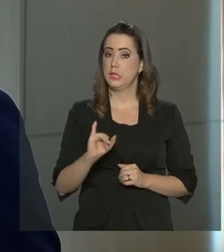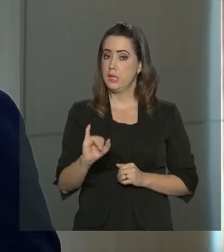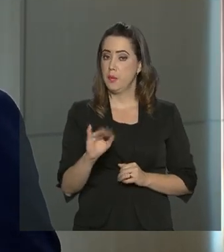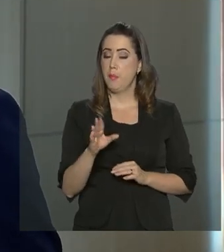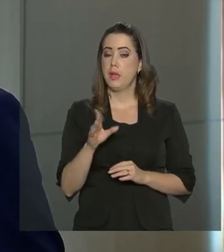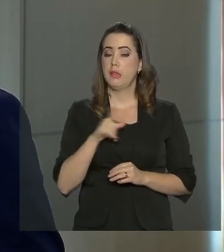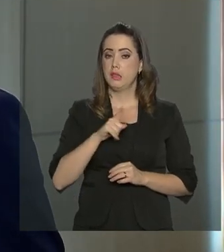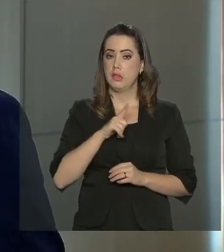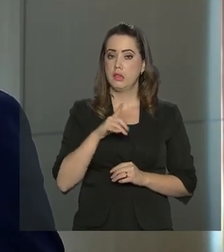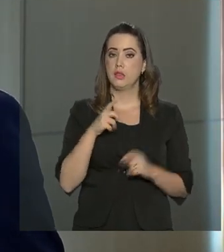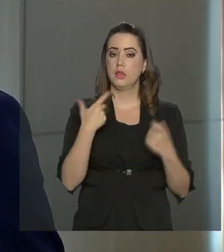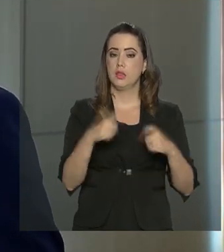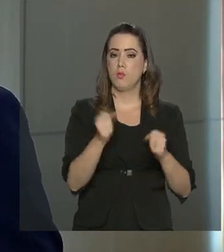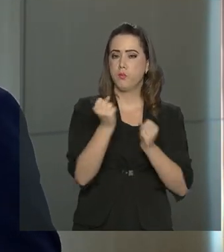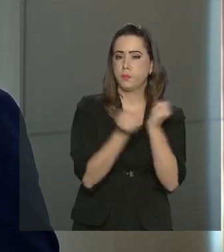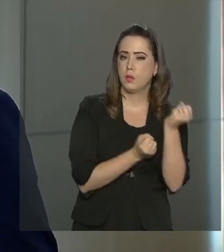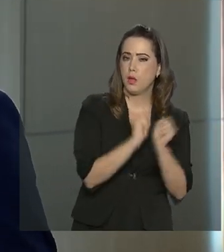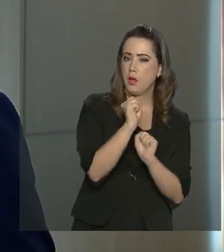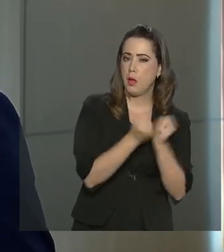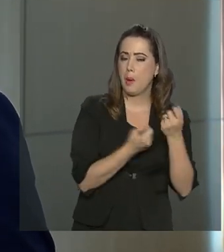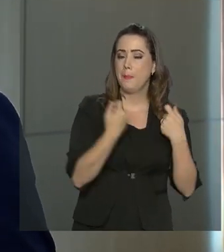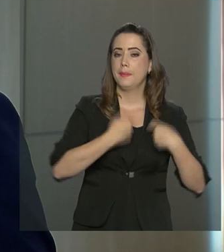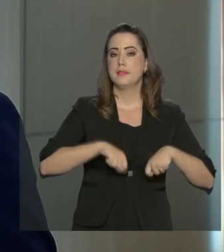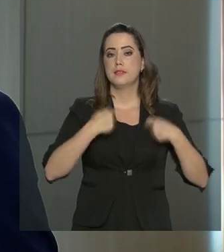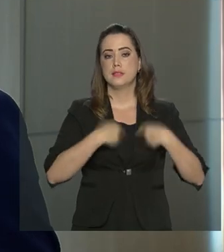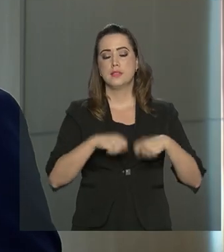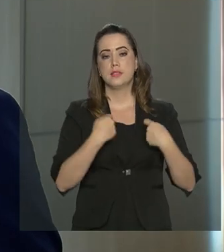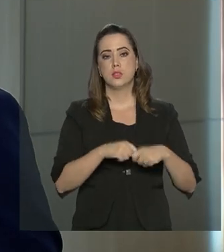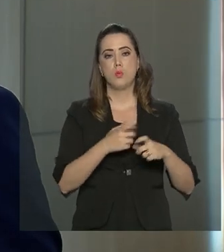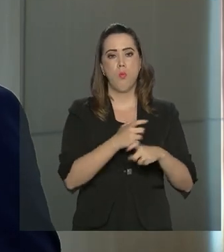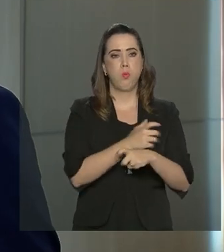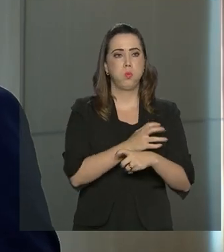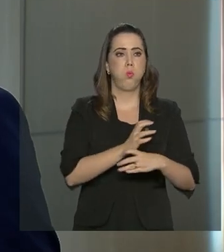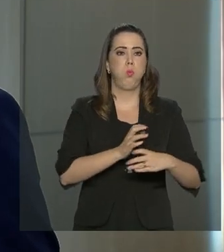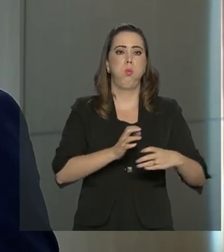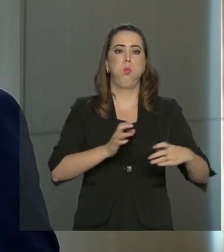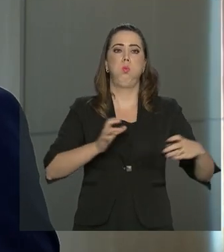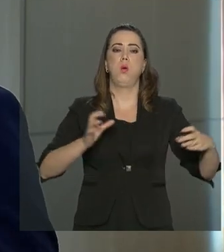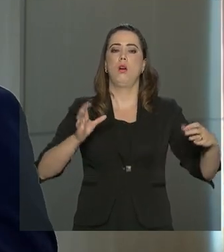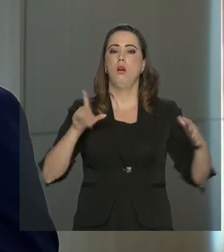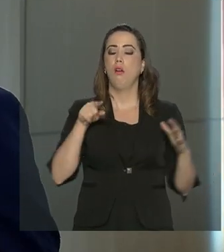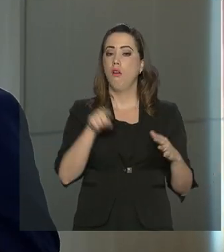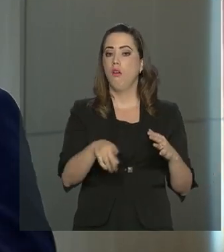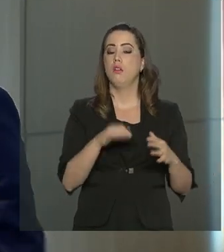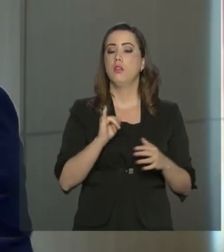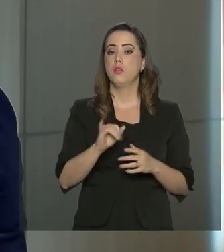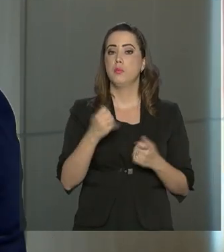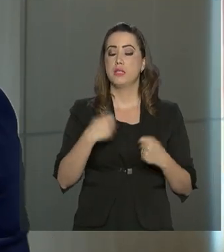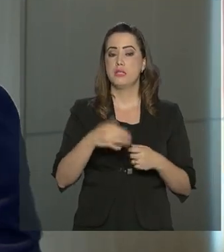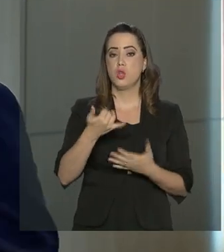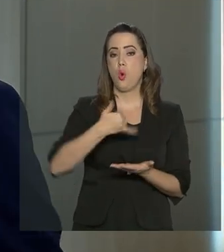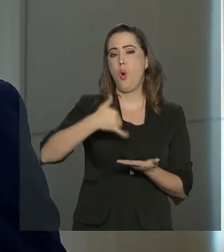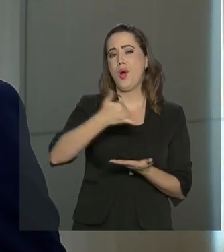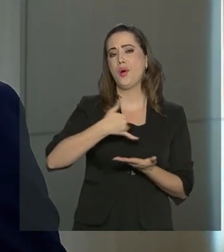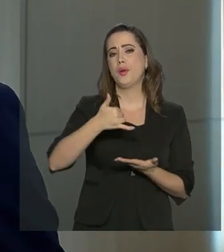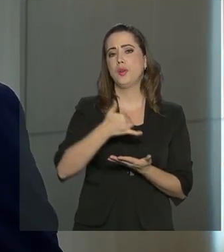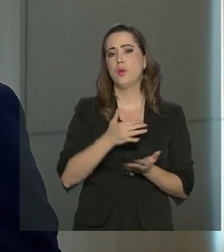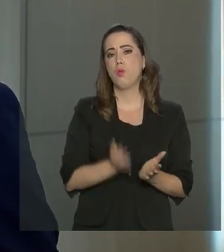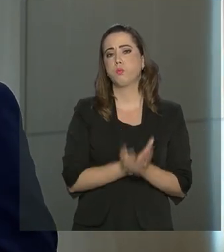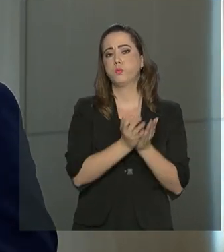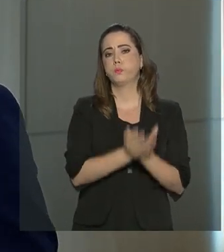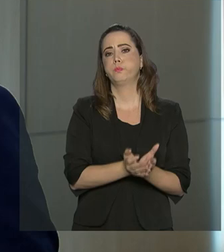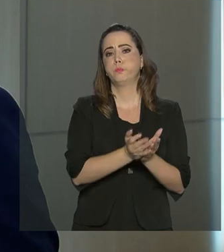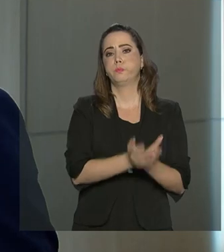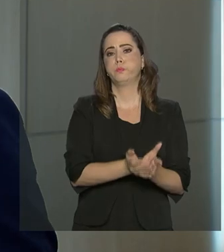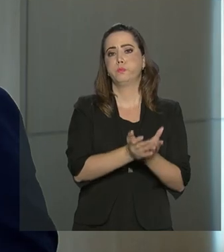suprimento das usinas, há necessidade de um grande deslocamento de óleo pelo rio